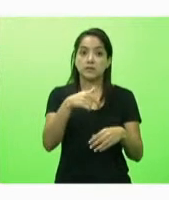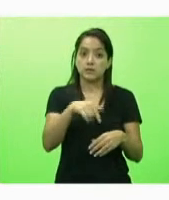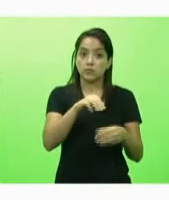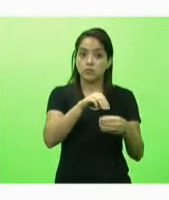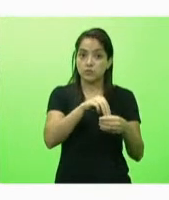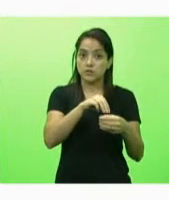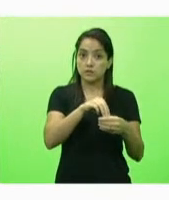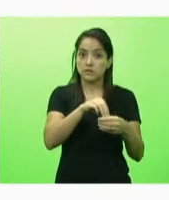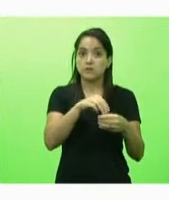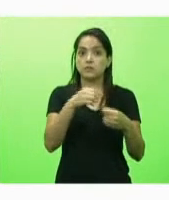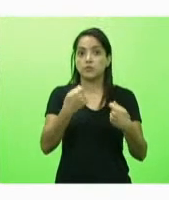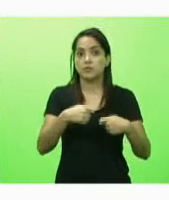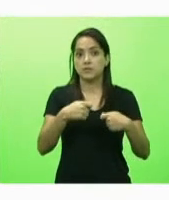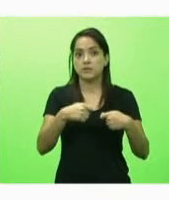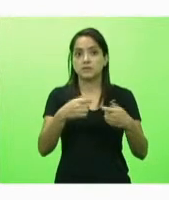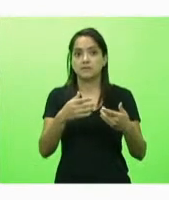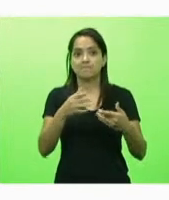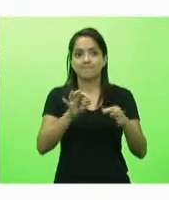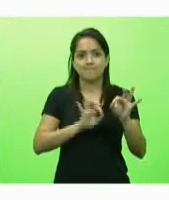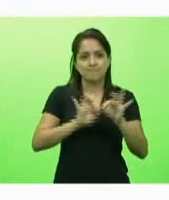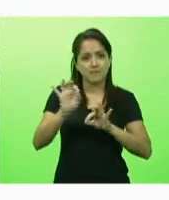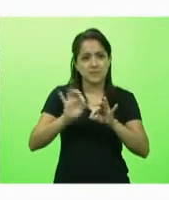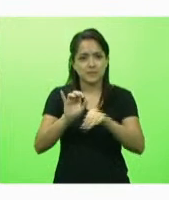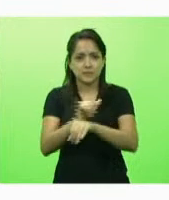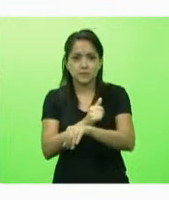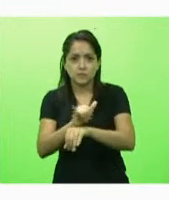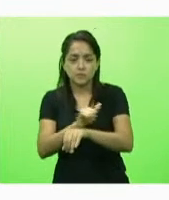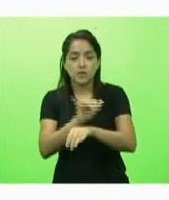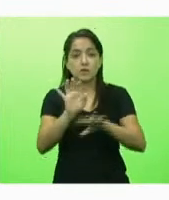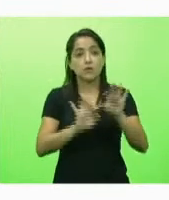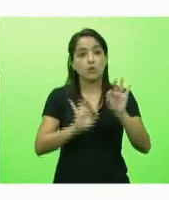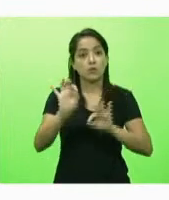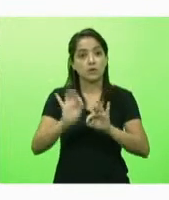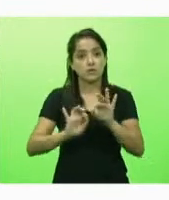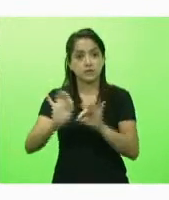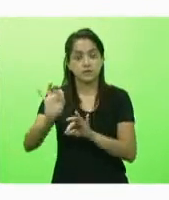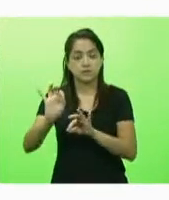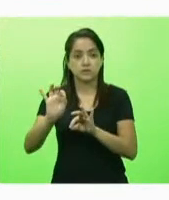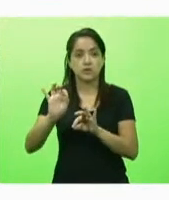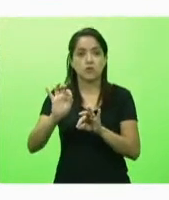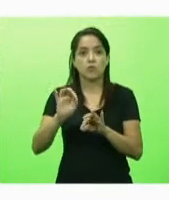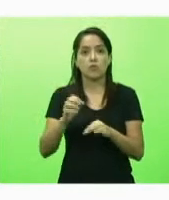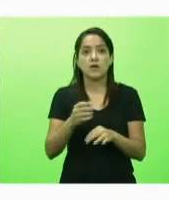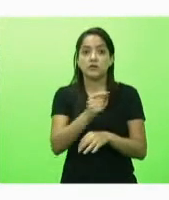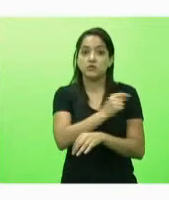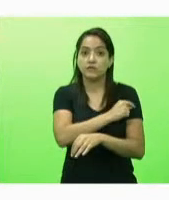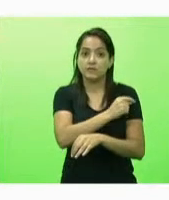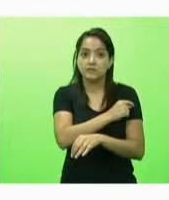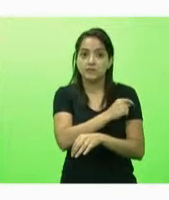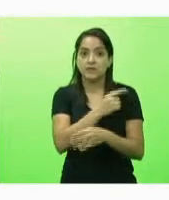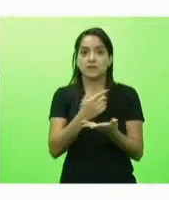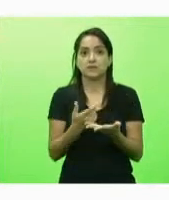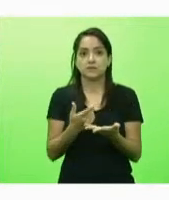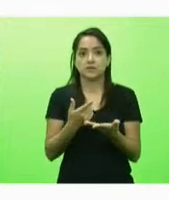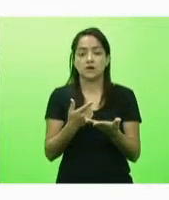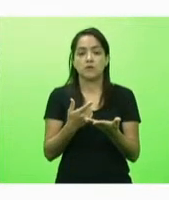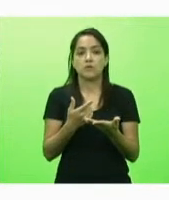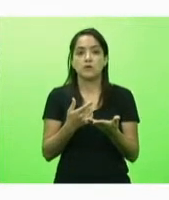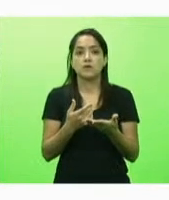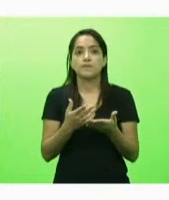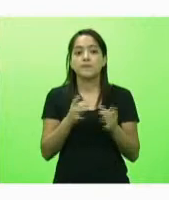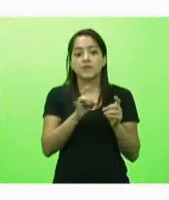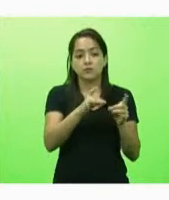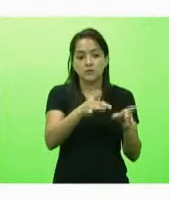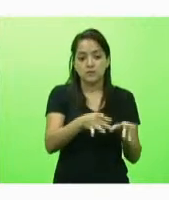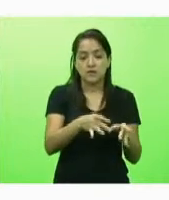da parte estratégica de organização de público de vacinação do descarte e também